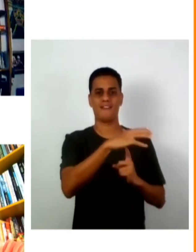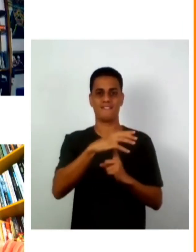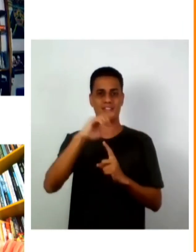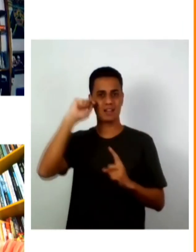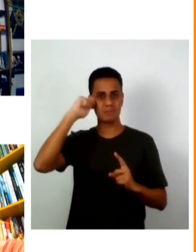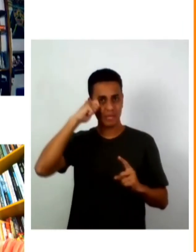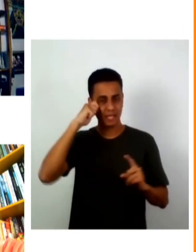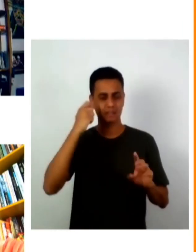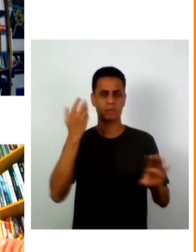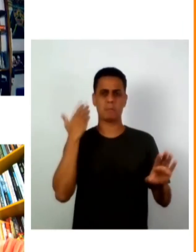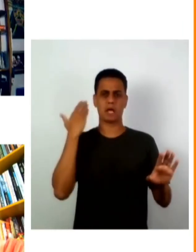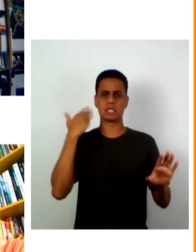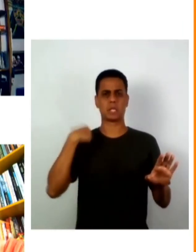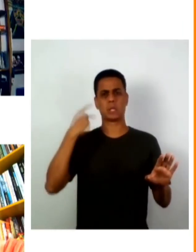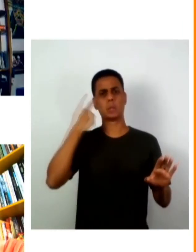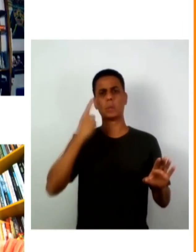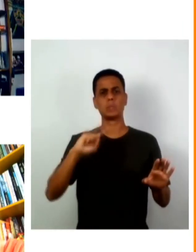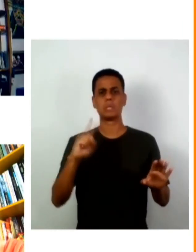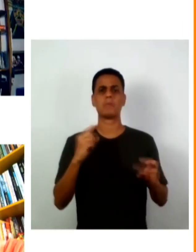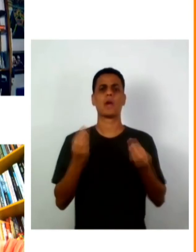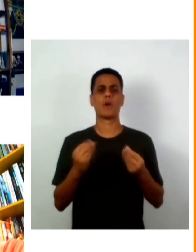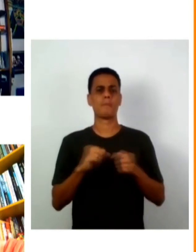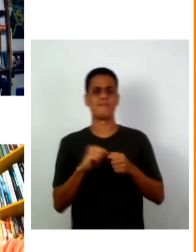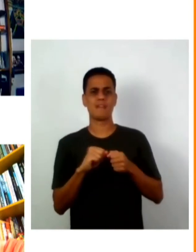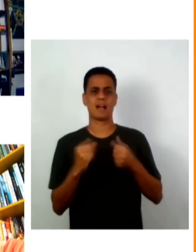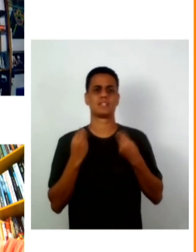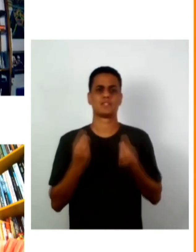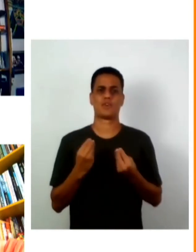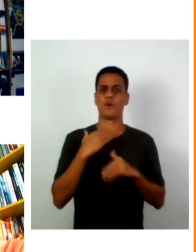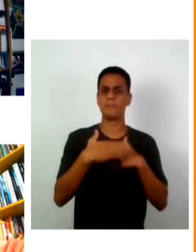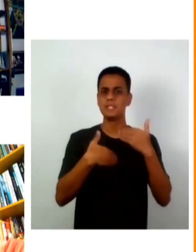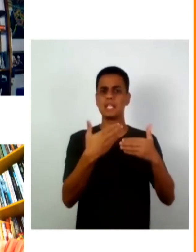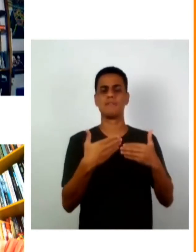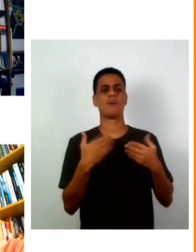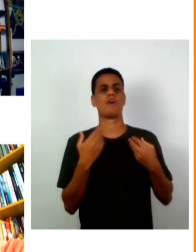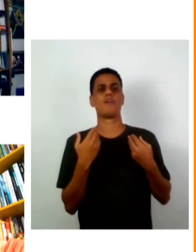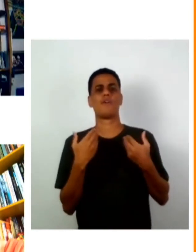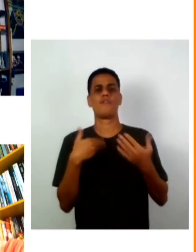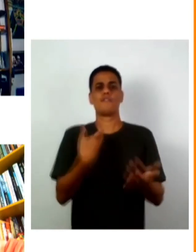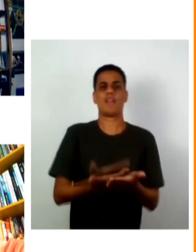direito o que era como desenvolver o que ela é hoje